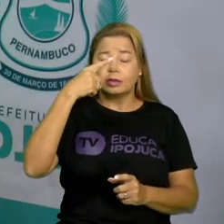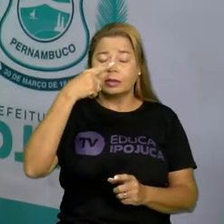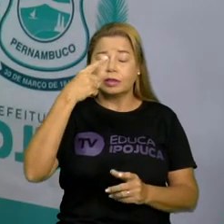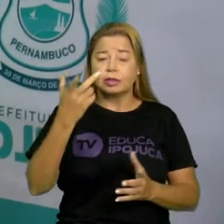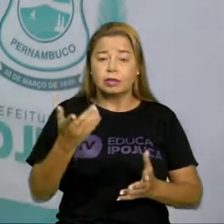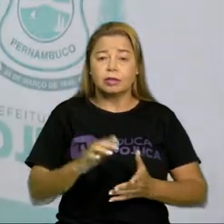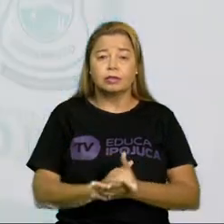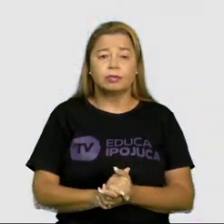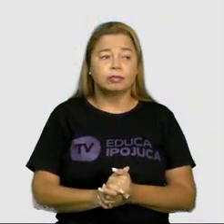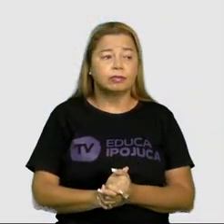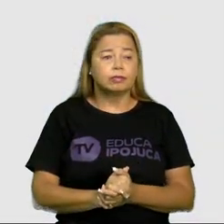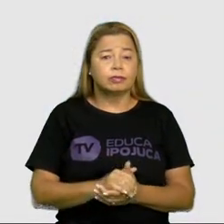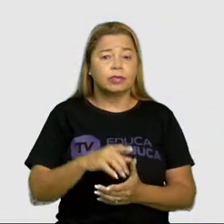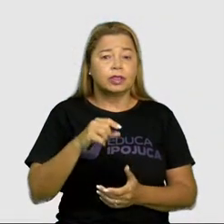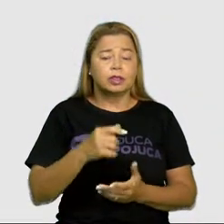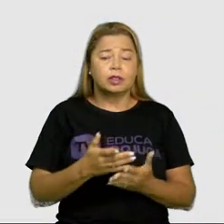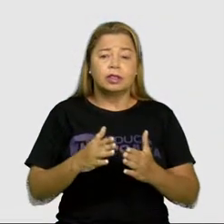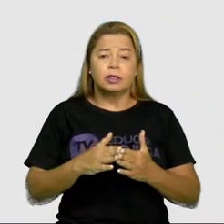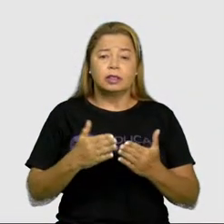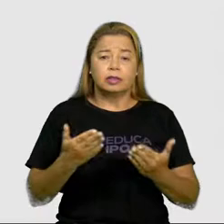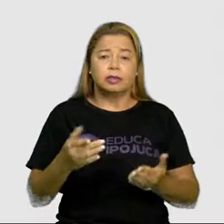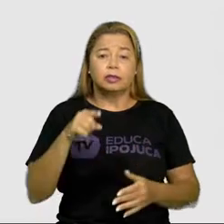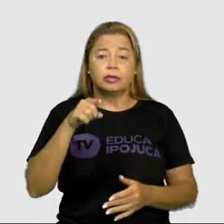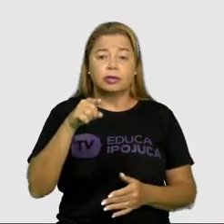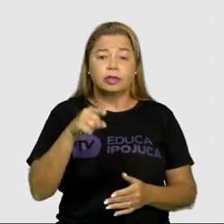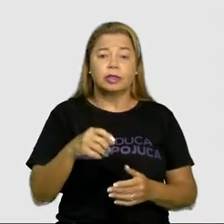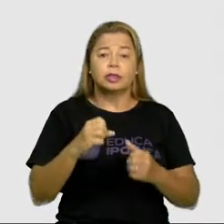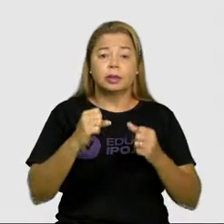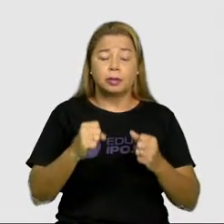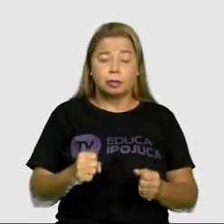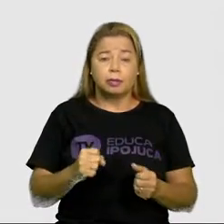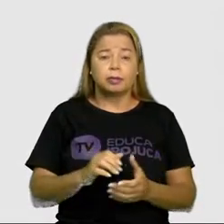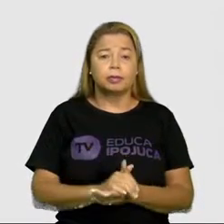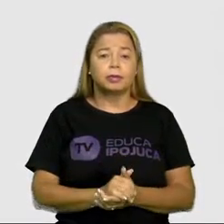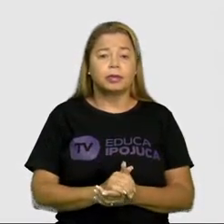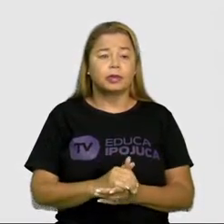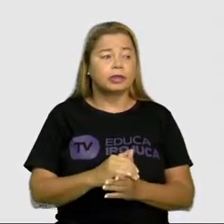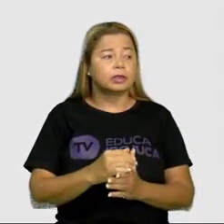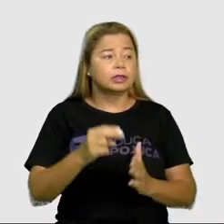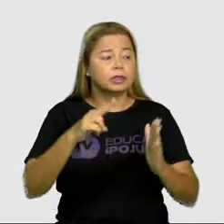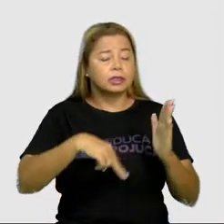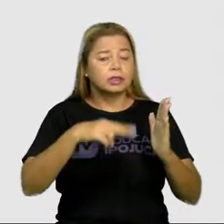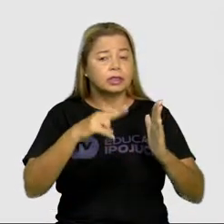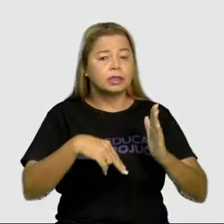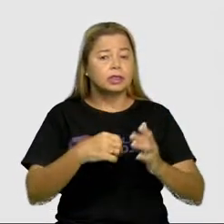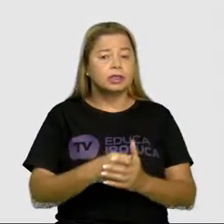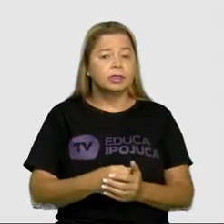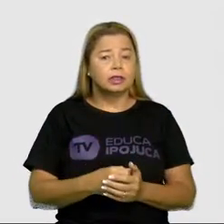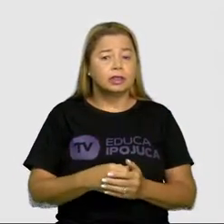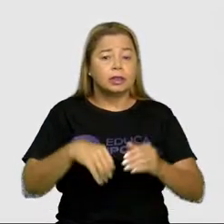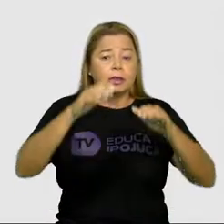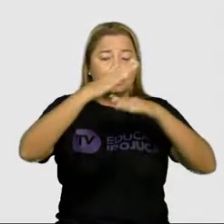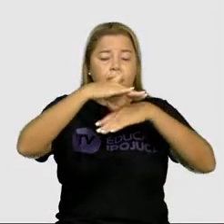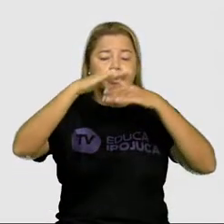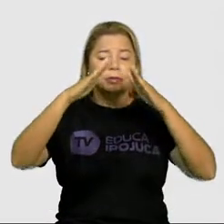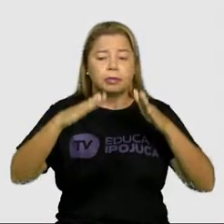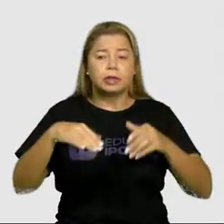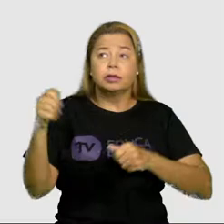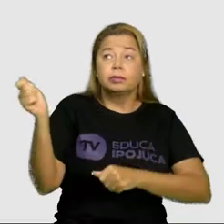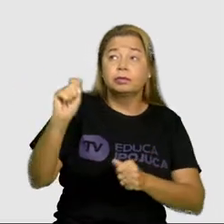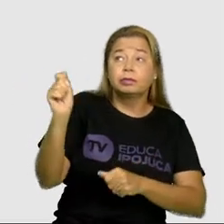Ó, você pode também, quando você fizer a leitura aqui, Manto, pipa,